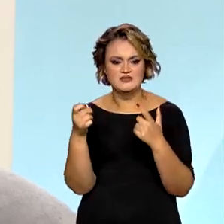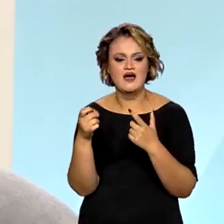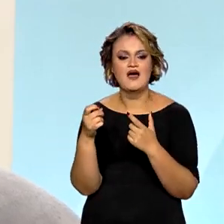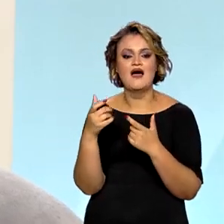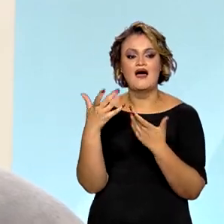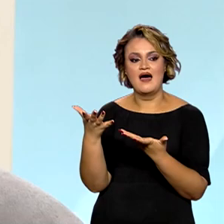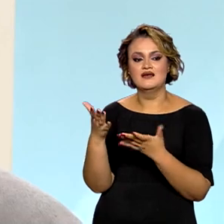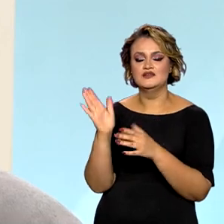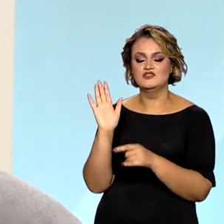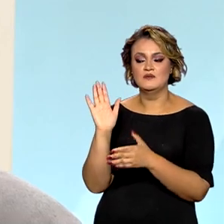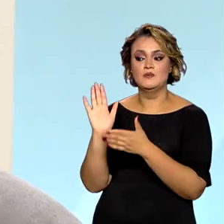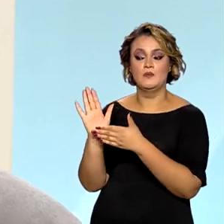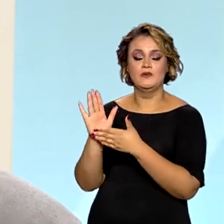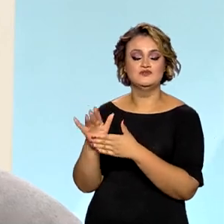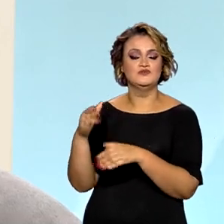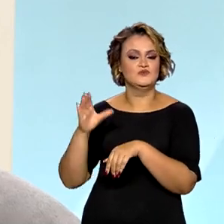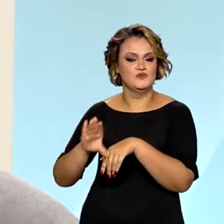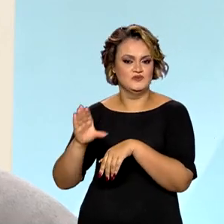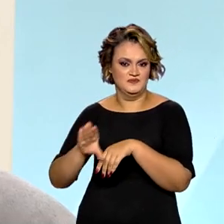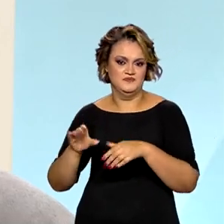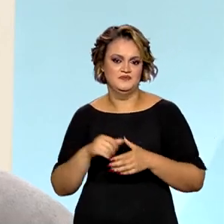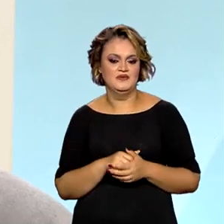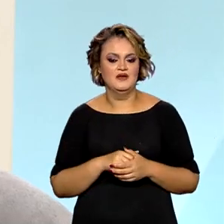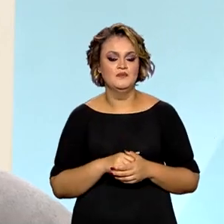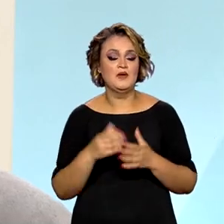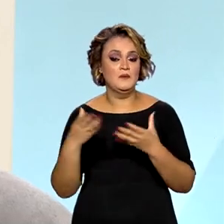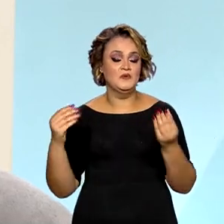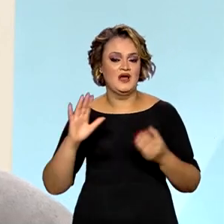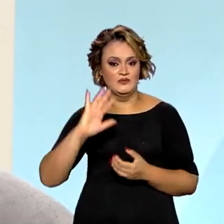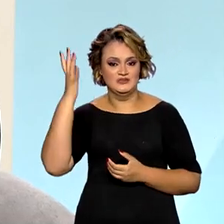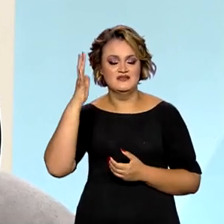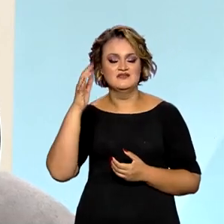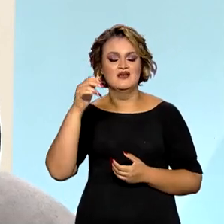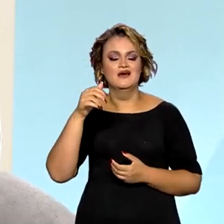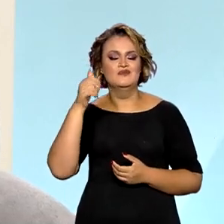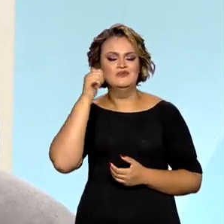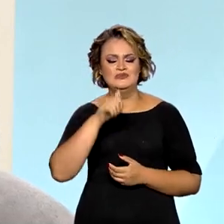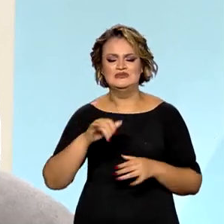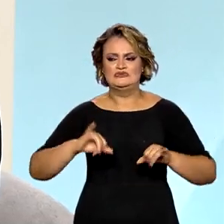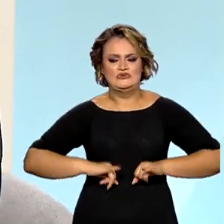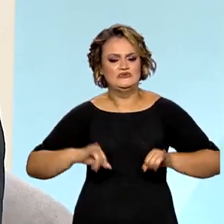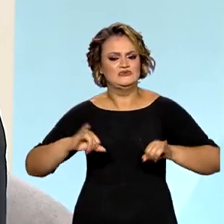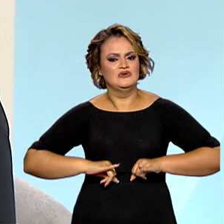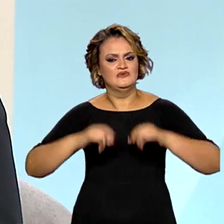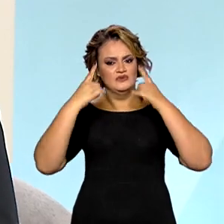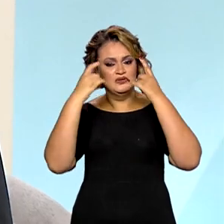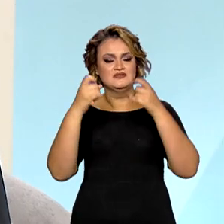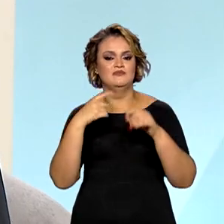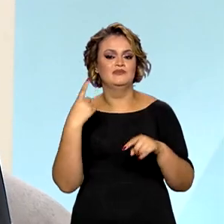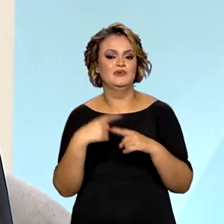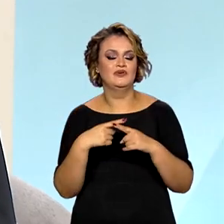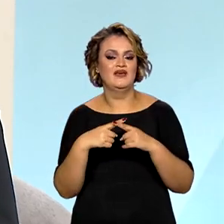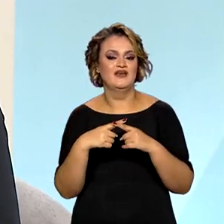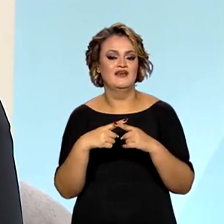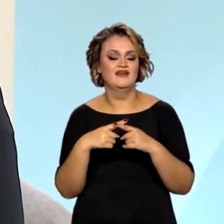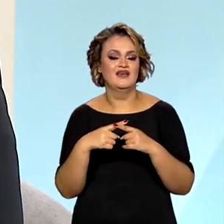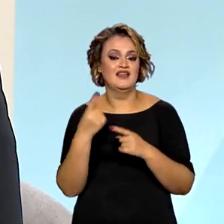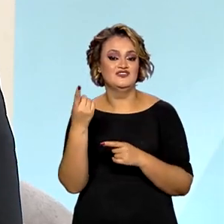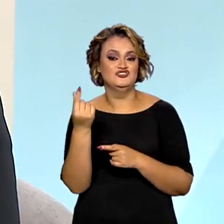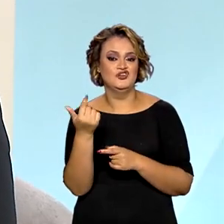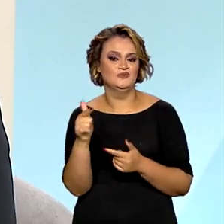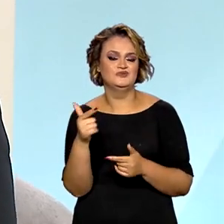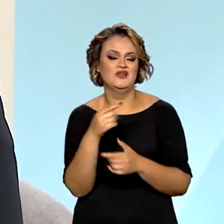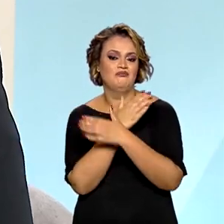já traz uma oferta de capacitação. Porque em muitos casos, a mulher, ela fica naquele ciclo de violência por uma dependência econômica do seu